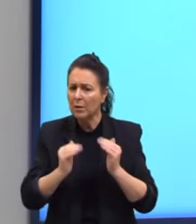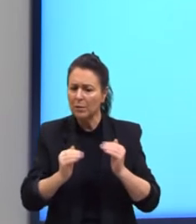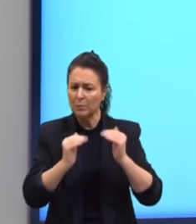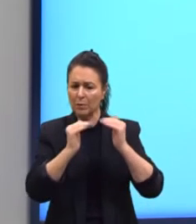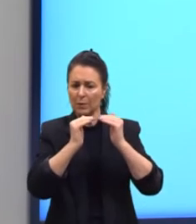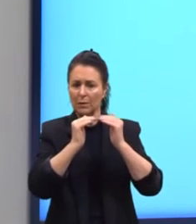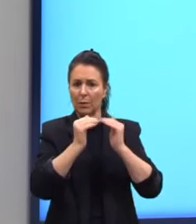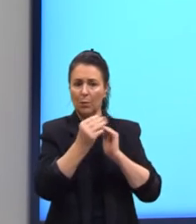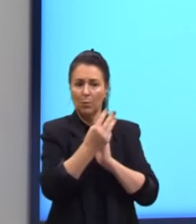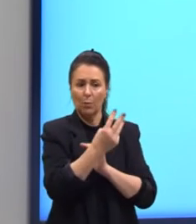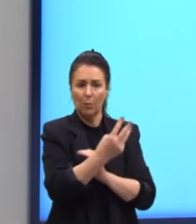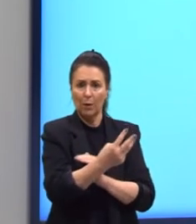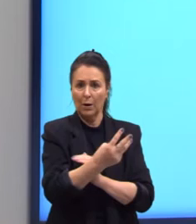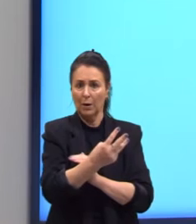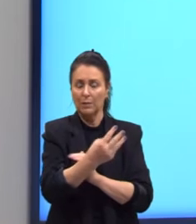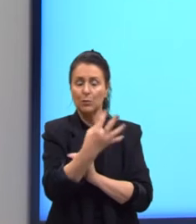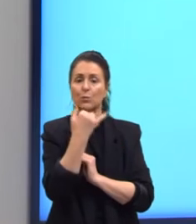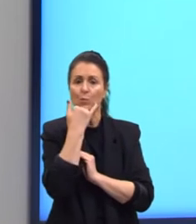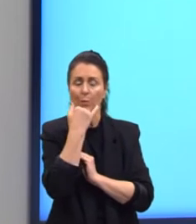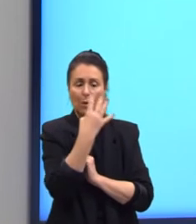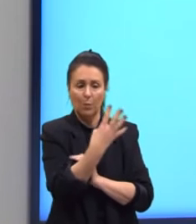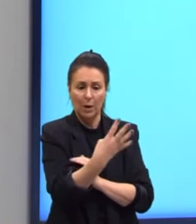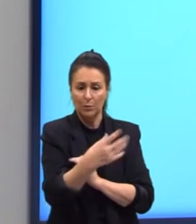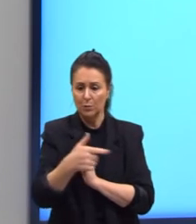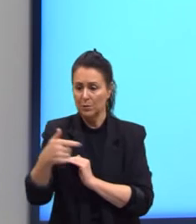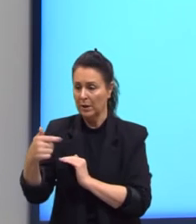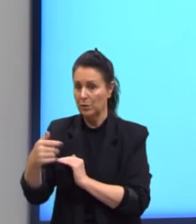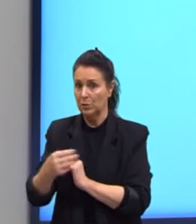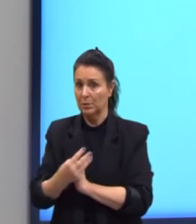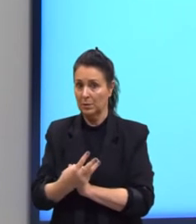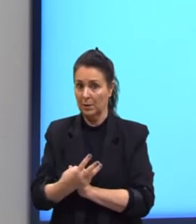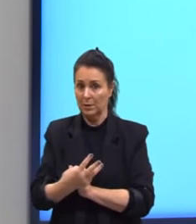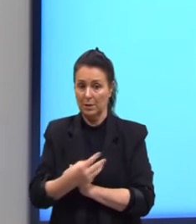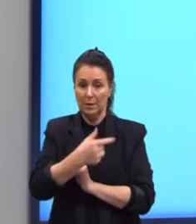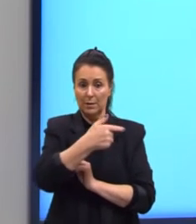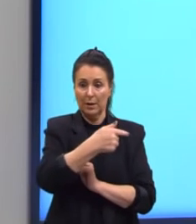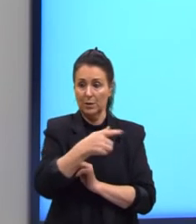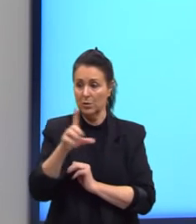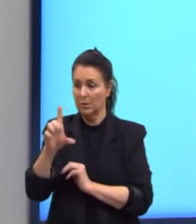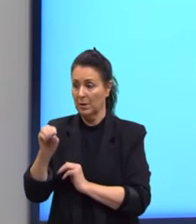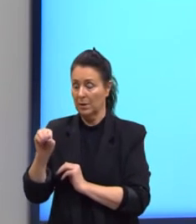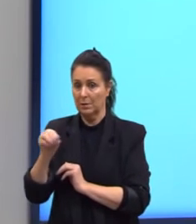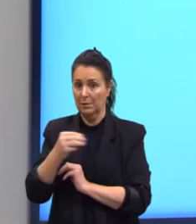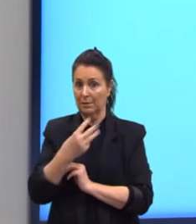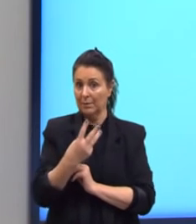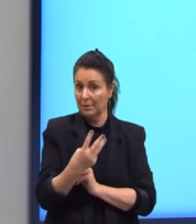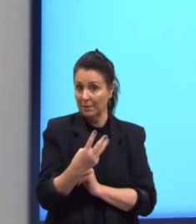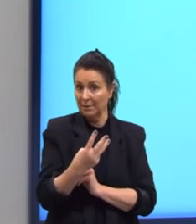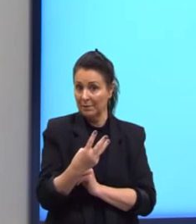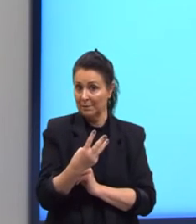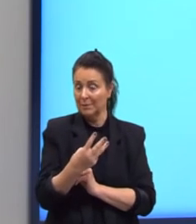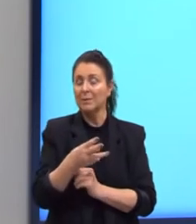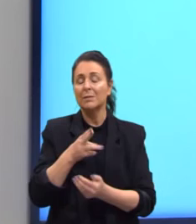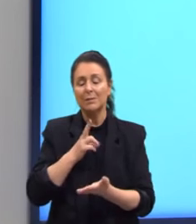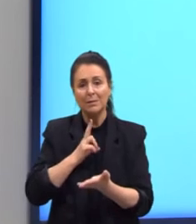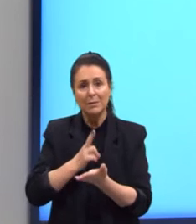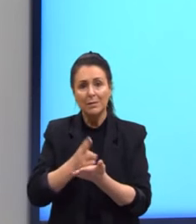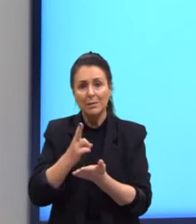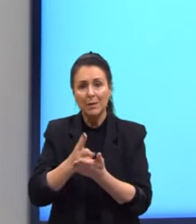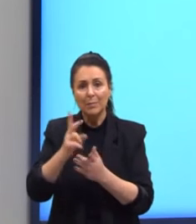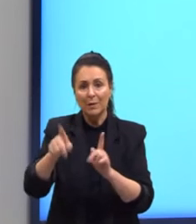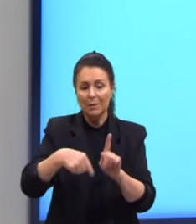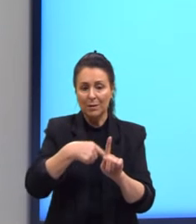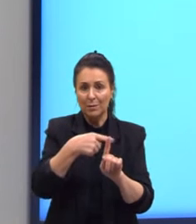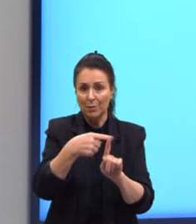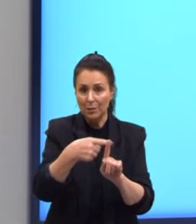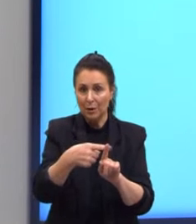para o 7, eu acrescentei 3, do 7 para o 10 e assim por diante, nós estamos sempre adicionando